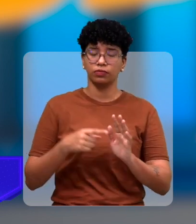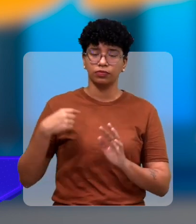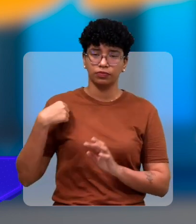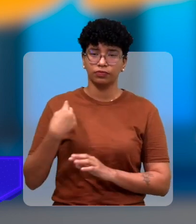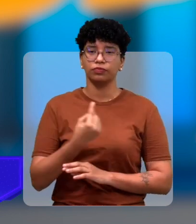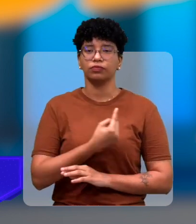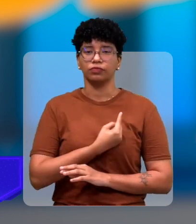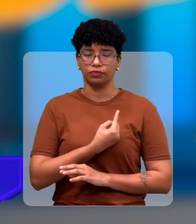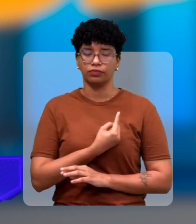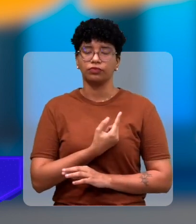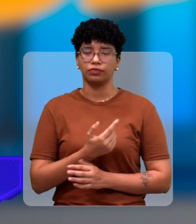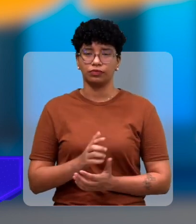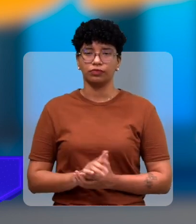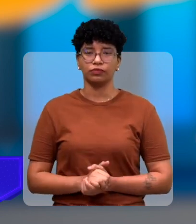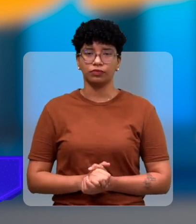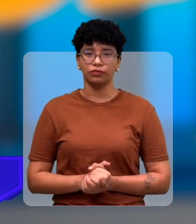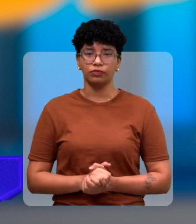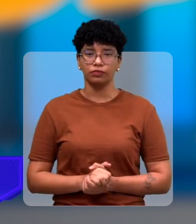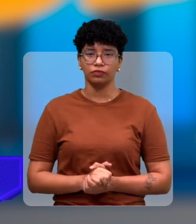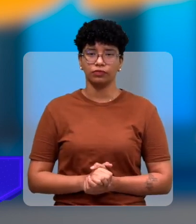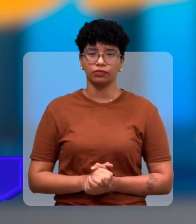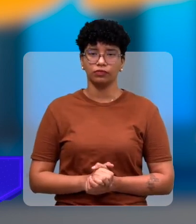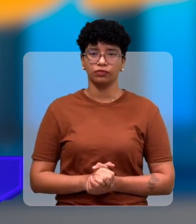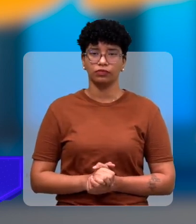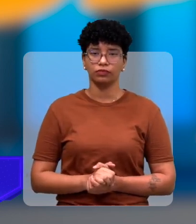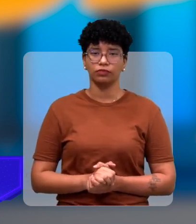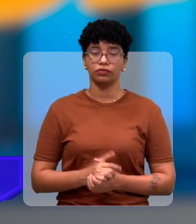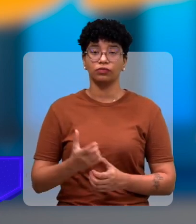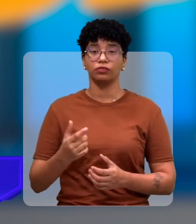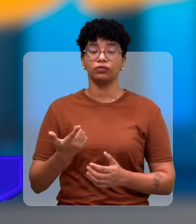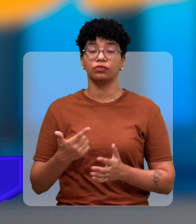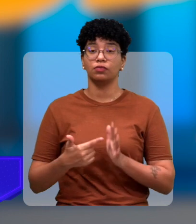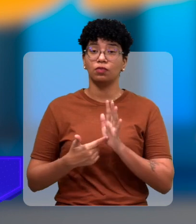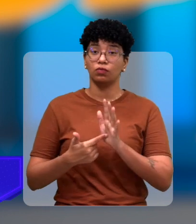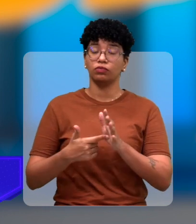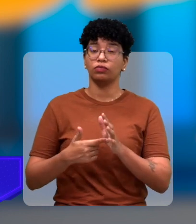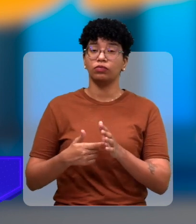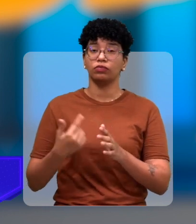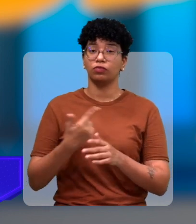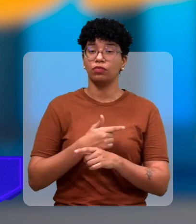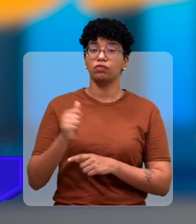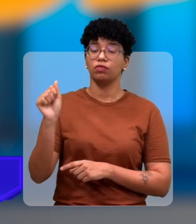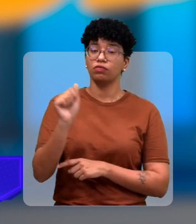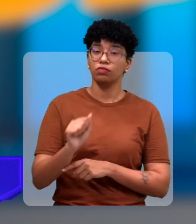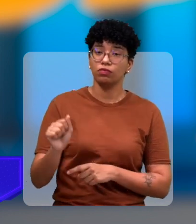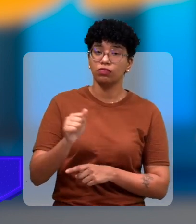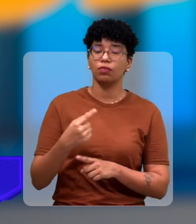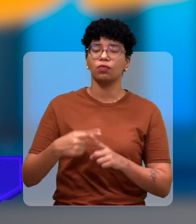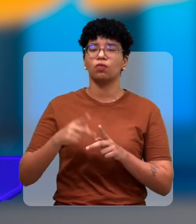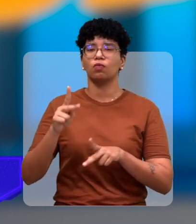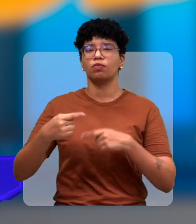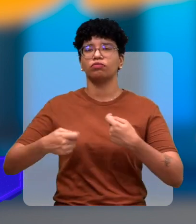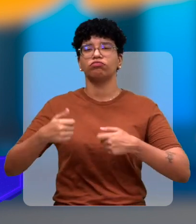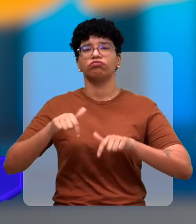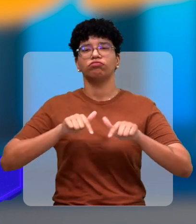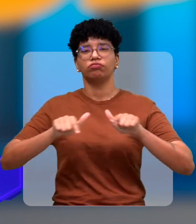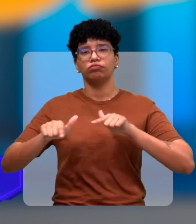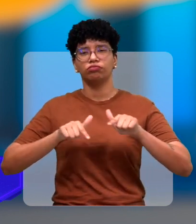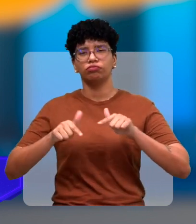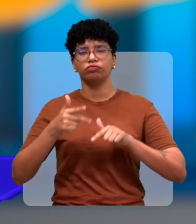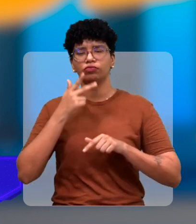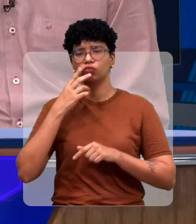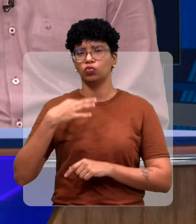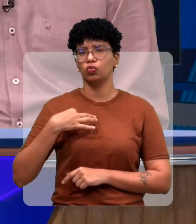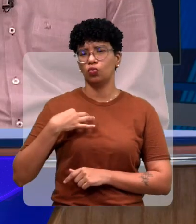enviando para o Devite, para a gente mandar os nossos associados que pretenderem trabalhar, entendeu? Isso.